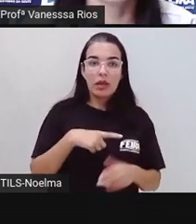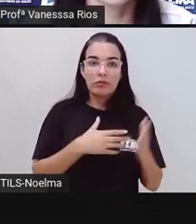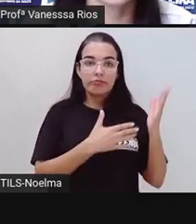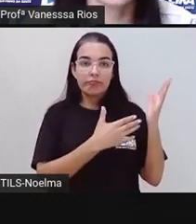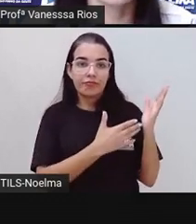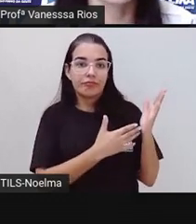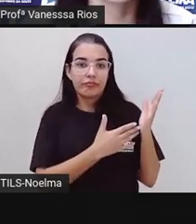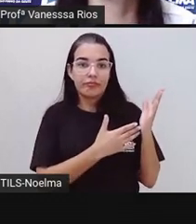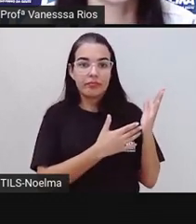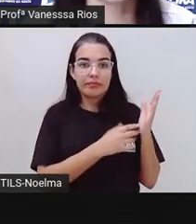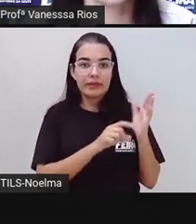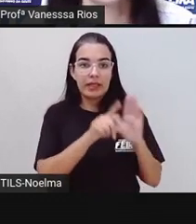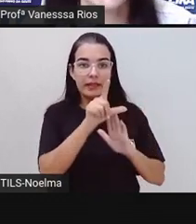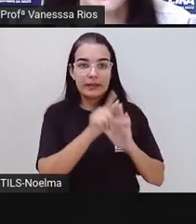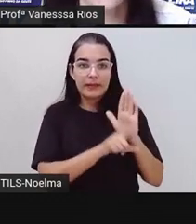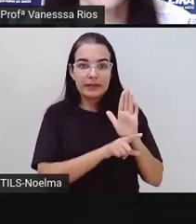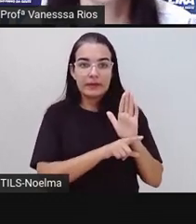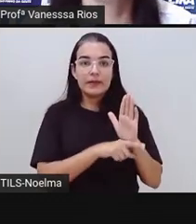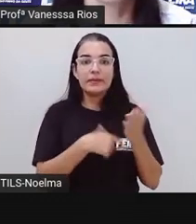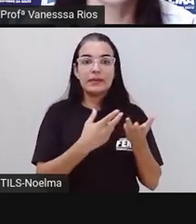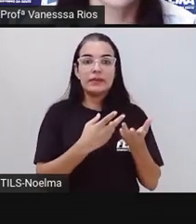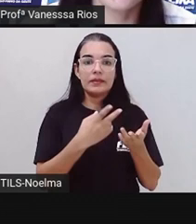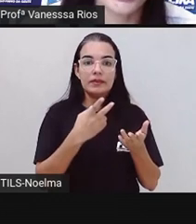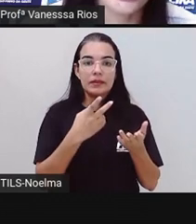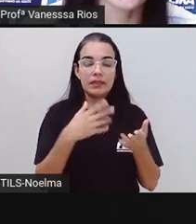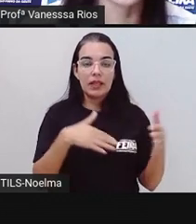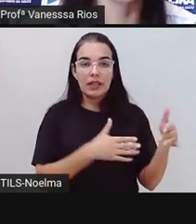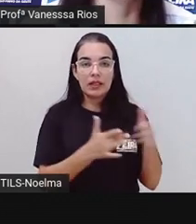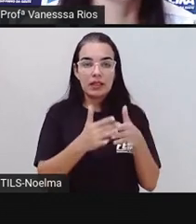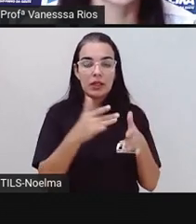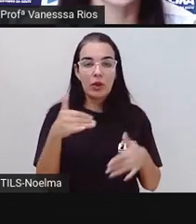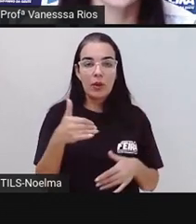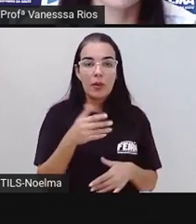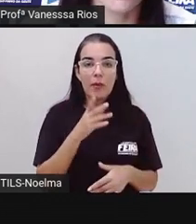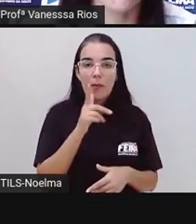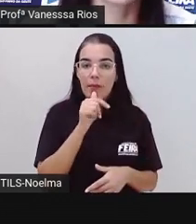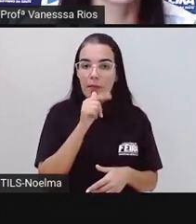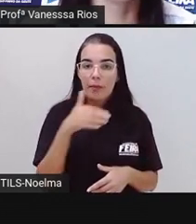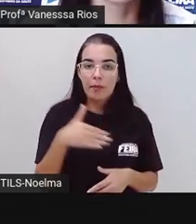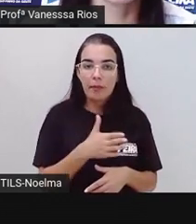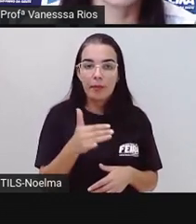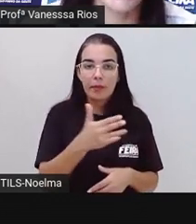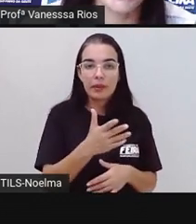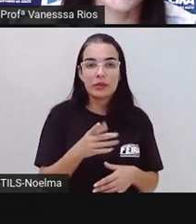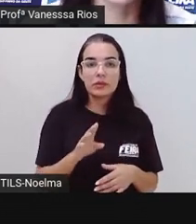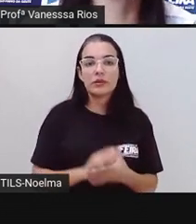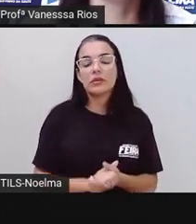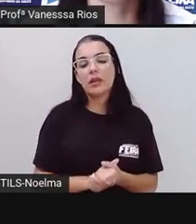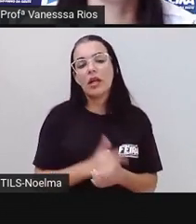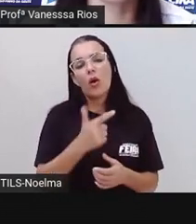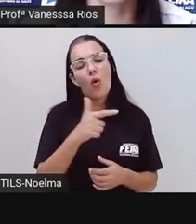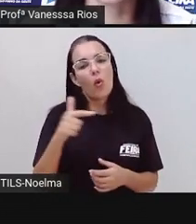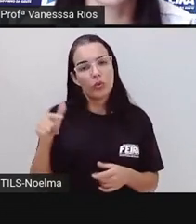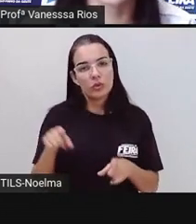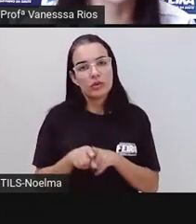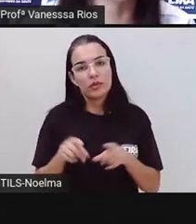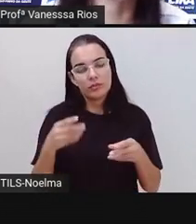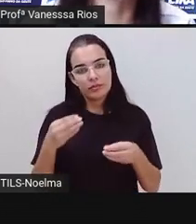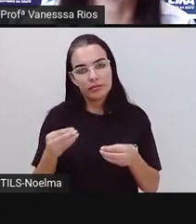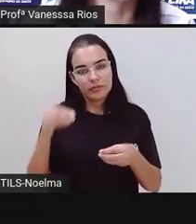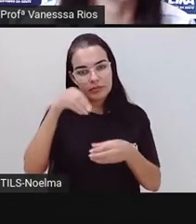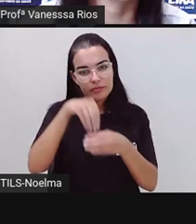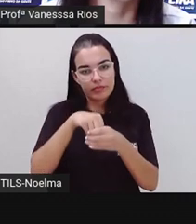como Morrinhos, Lagoa d'Água, Rio do Peixe, Sete Portas, Barra, dentre outros.